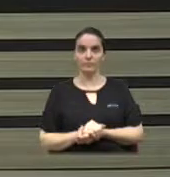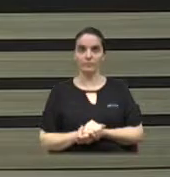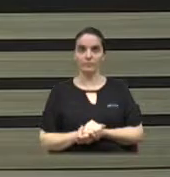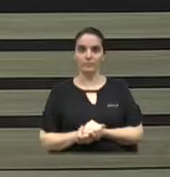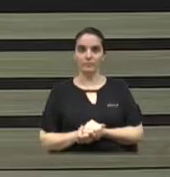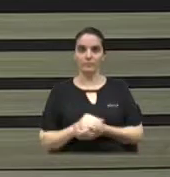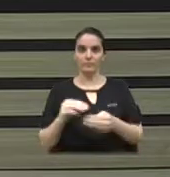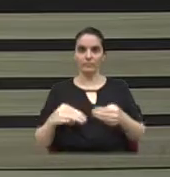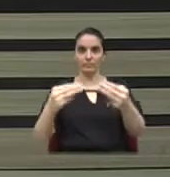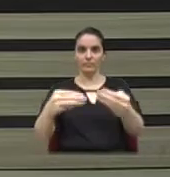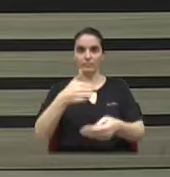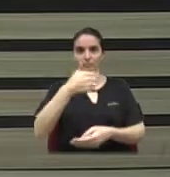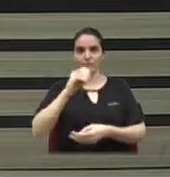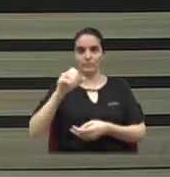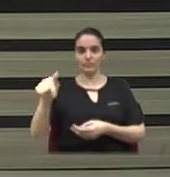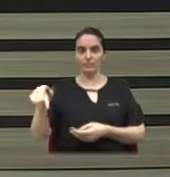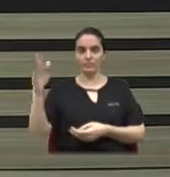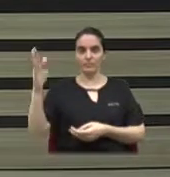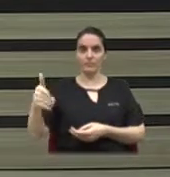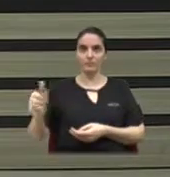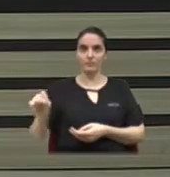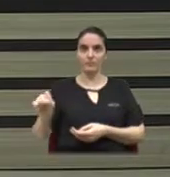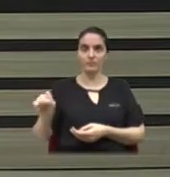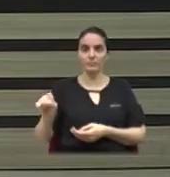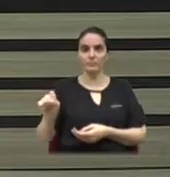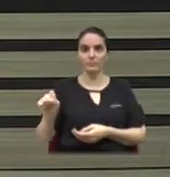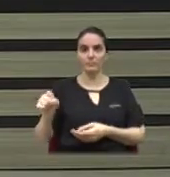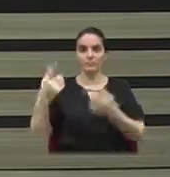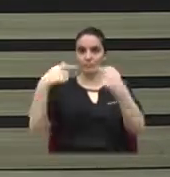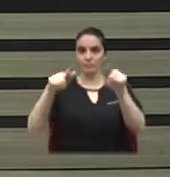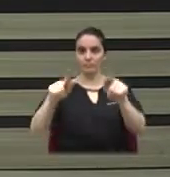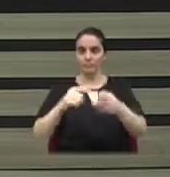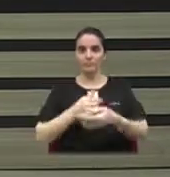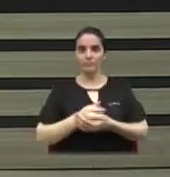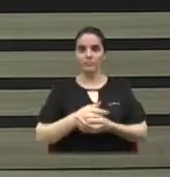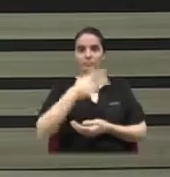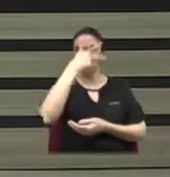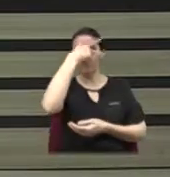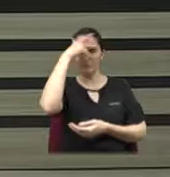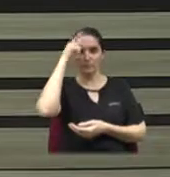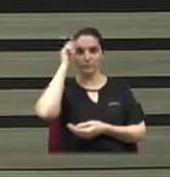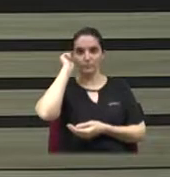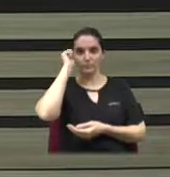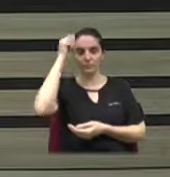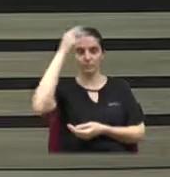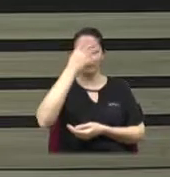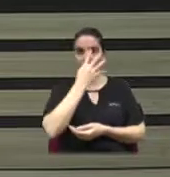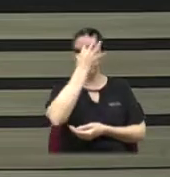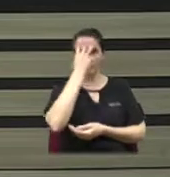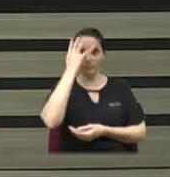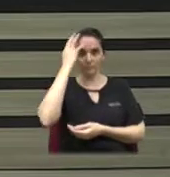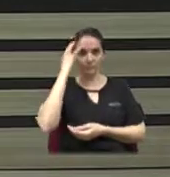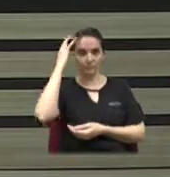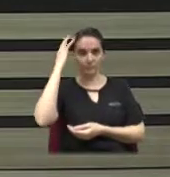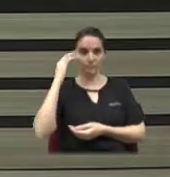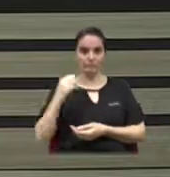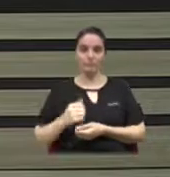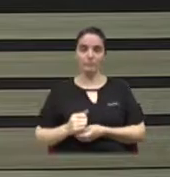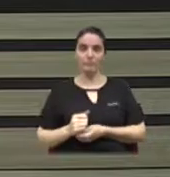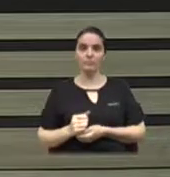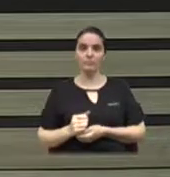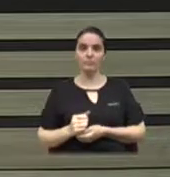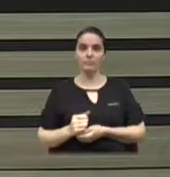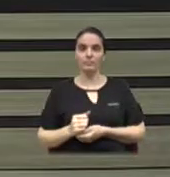Moção nº 107, barra 2018. Moção de apelo ao excelentíssimo senhor prefeito municipal Mário Celso Botion para que seja disponibilizado